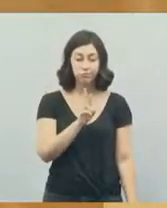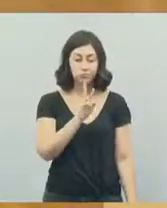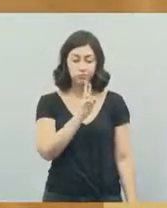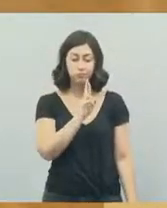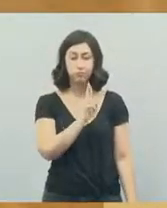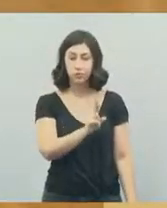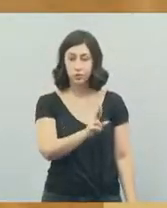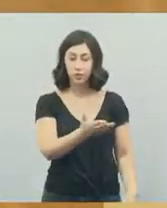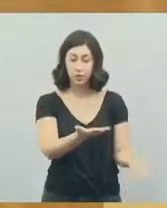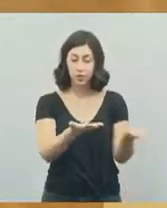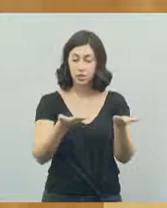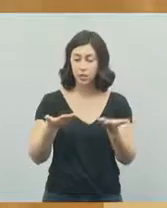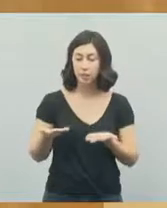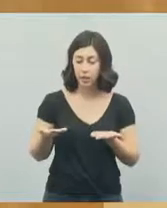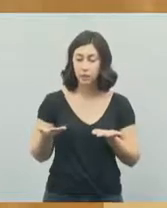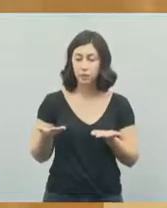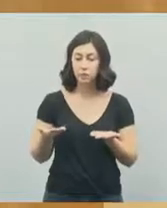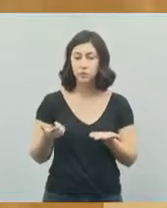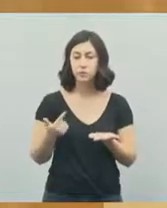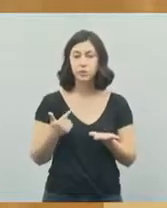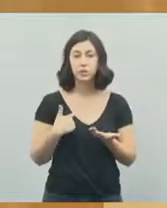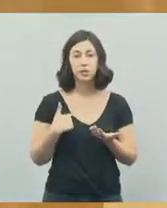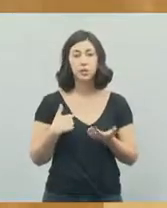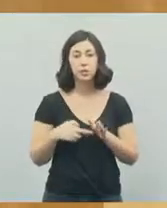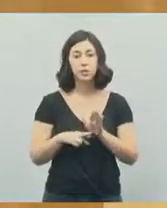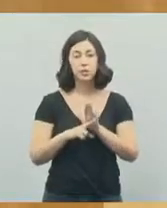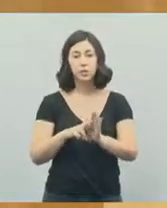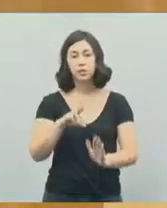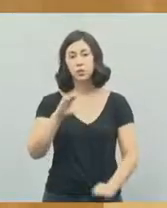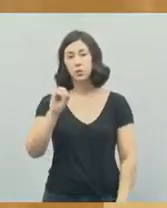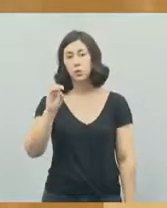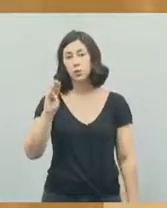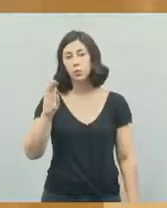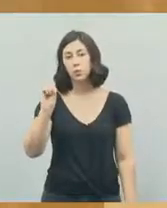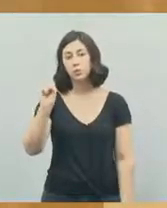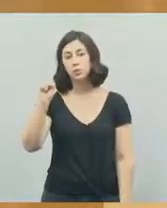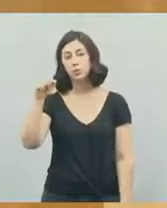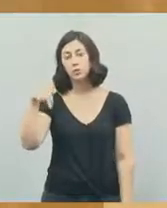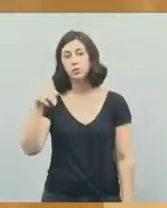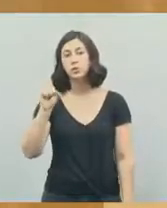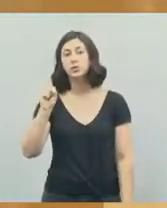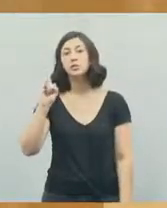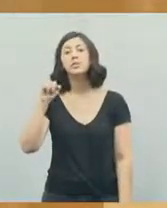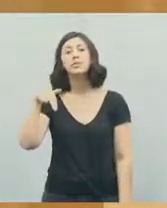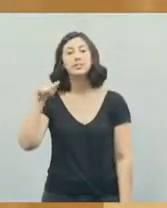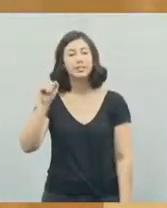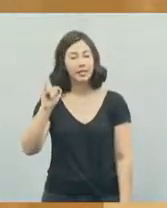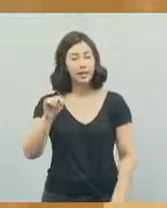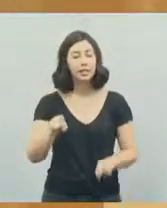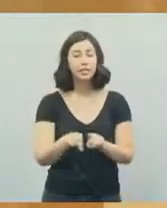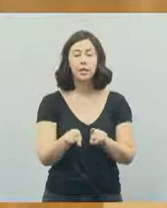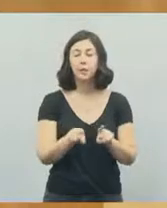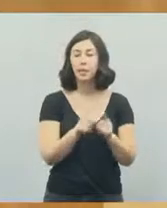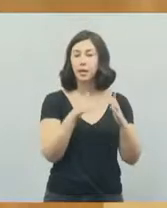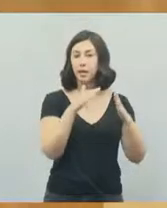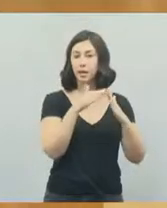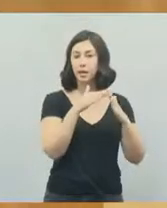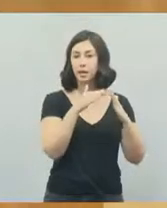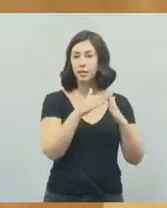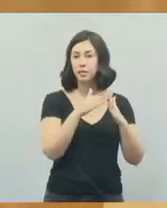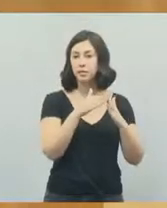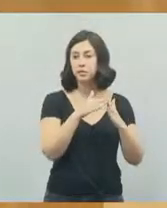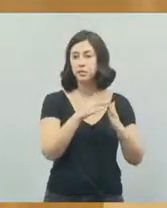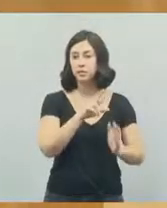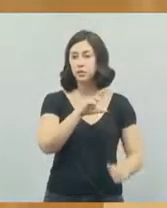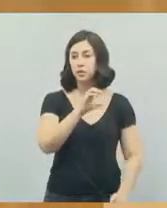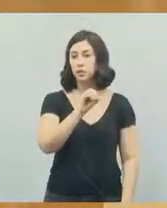lideranças. Fala em nome do Robson, da Sinai, também teve aqui a Casa Rosa